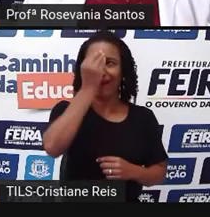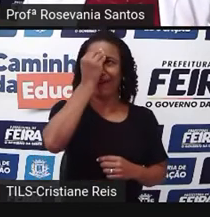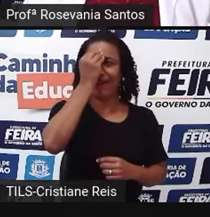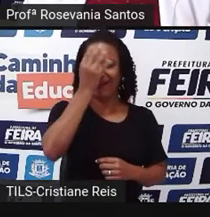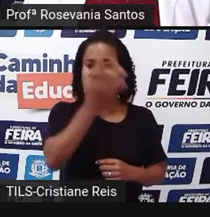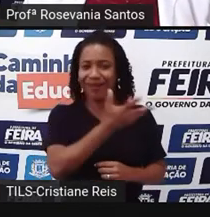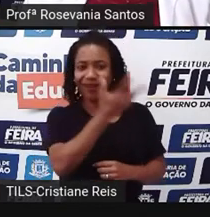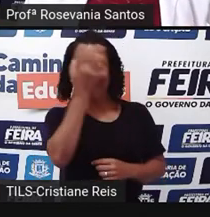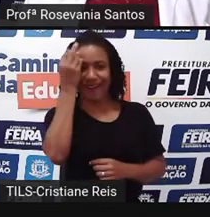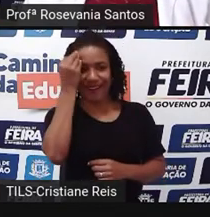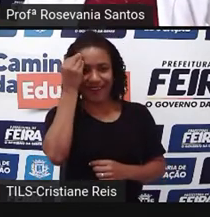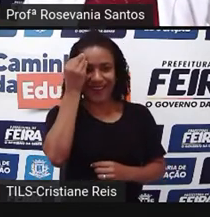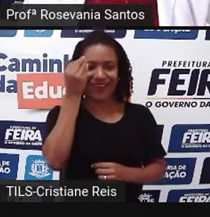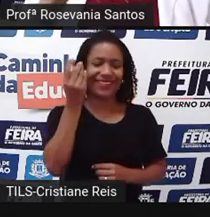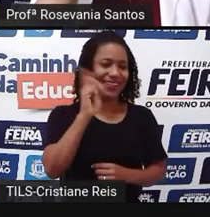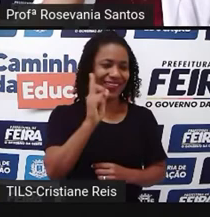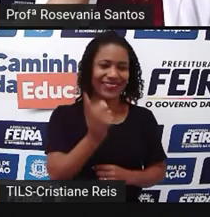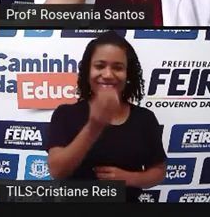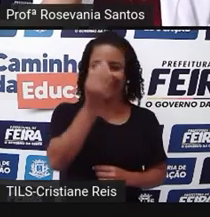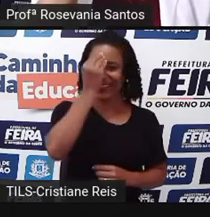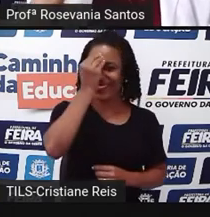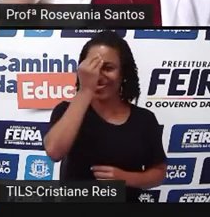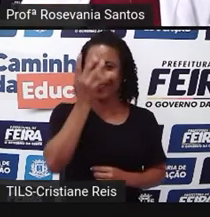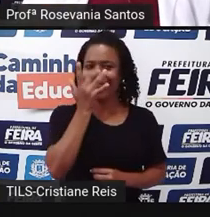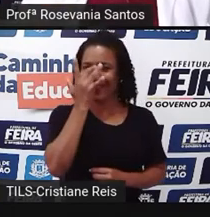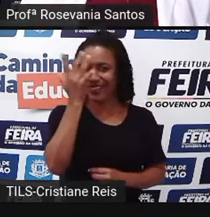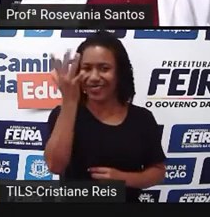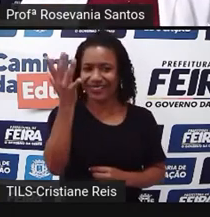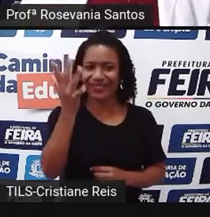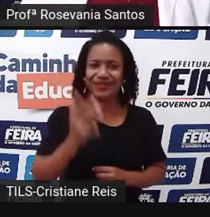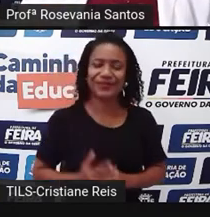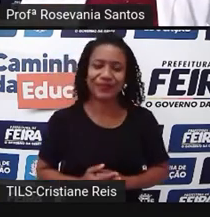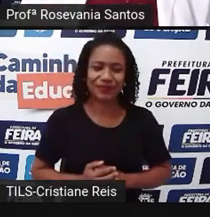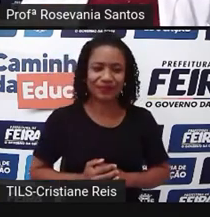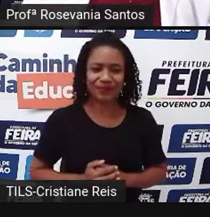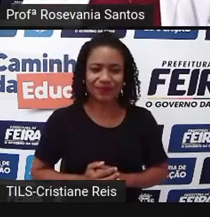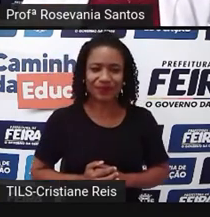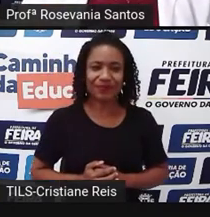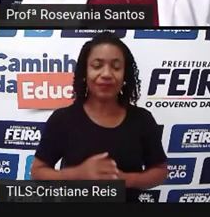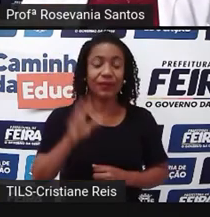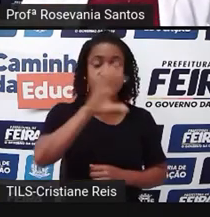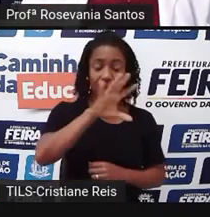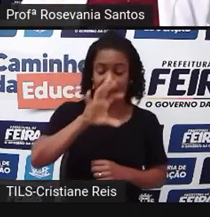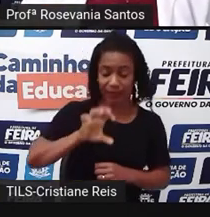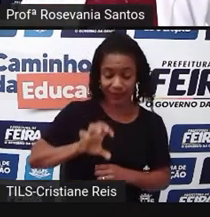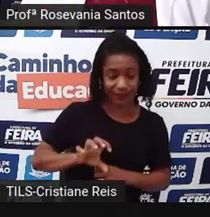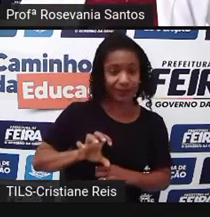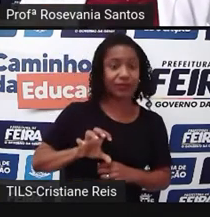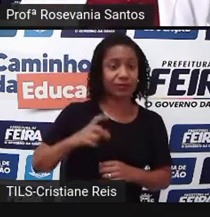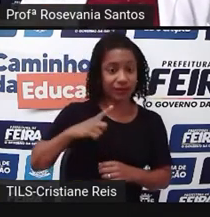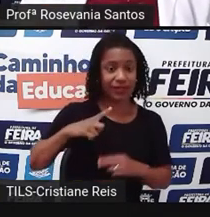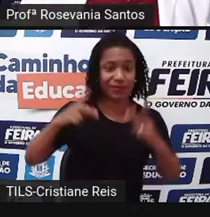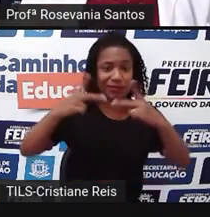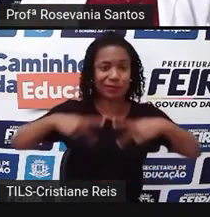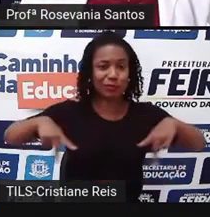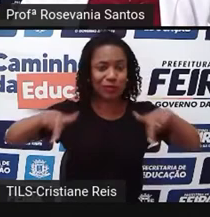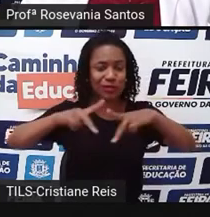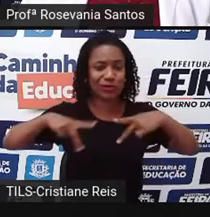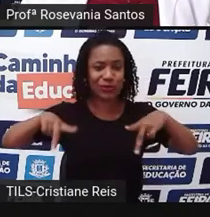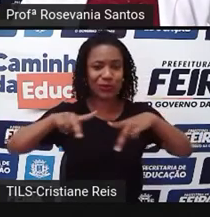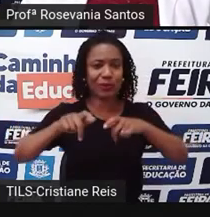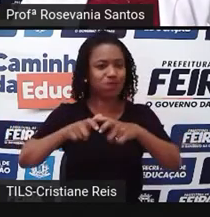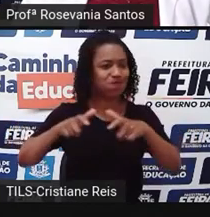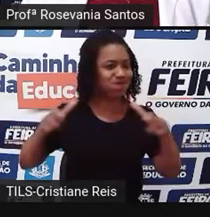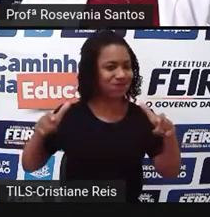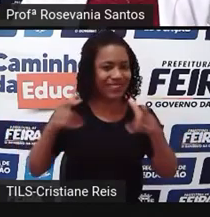saber como é nome dessas duas capitais aí, né? Então, é a região mais populosa também. Por que ela é mais populosa?